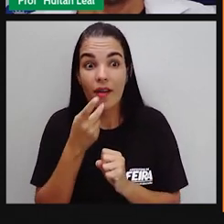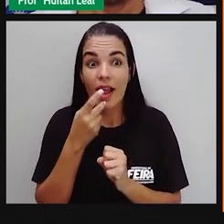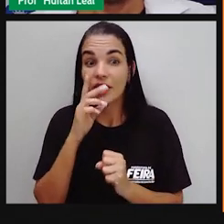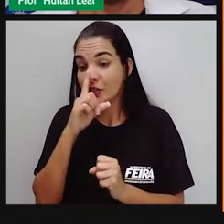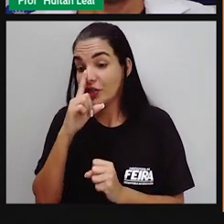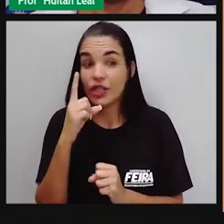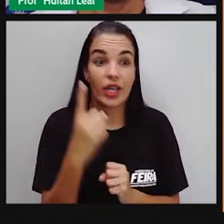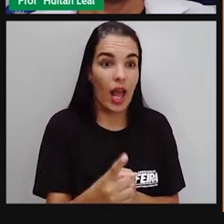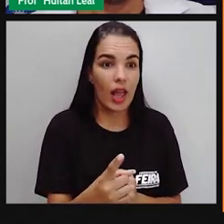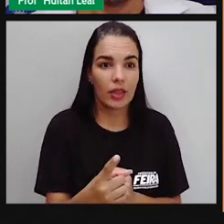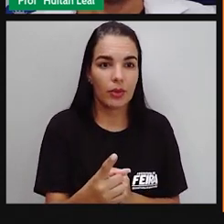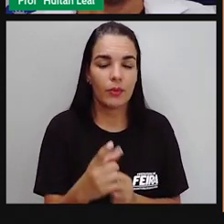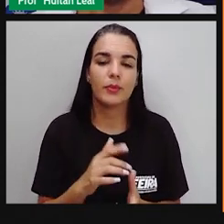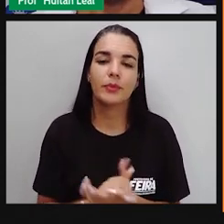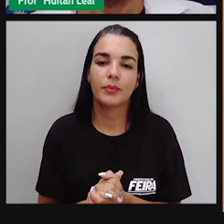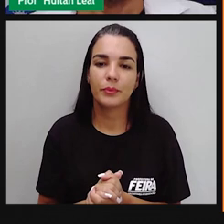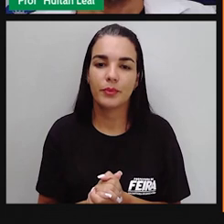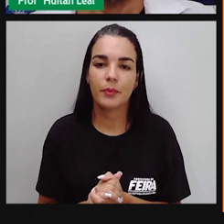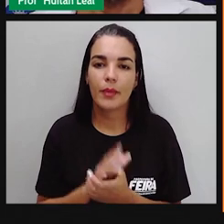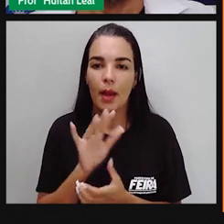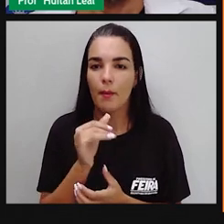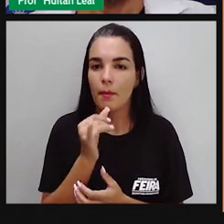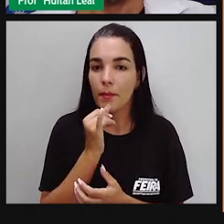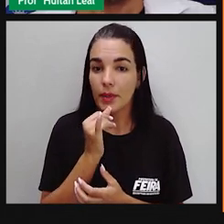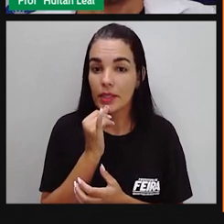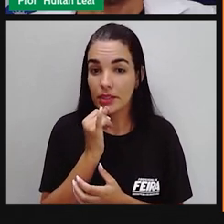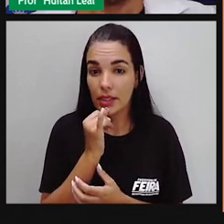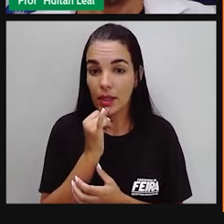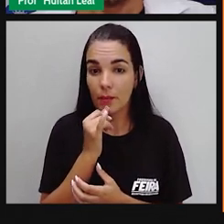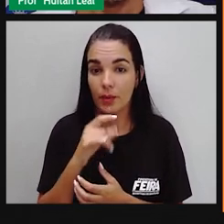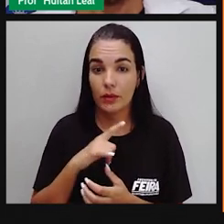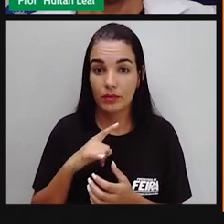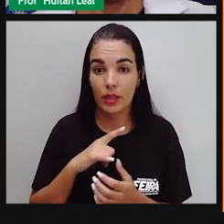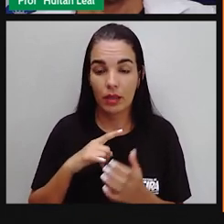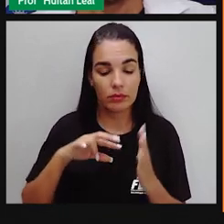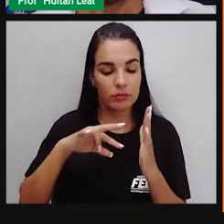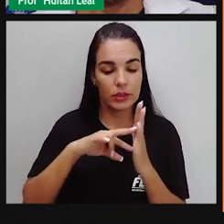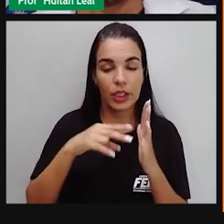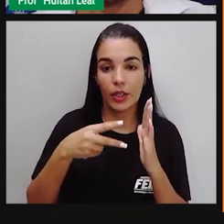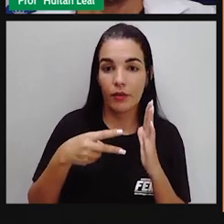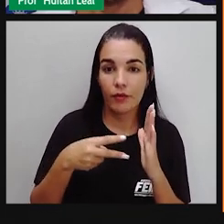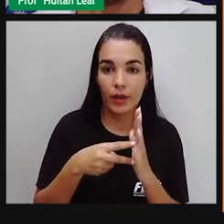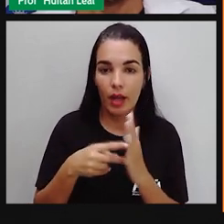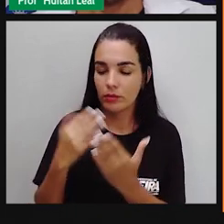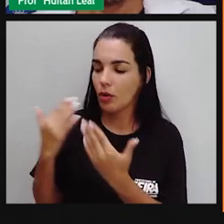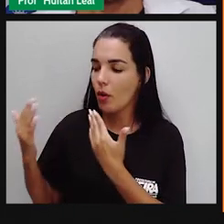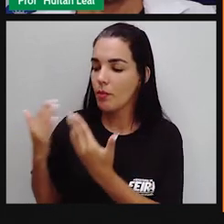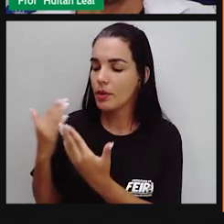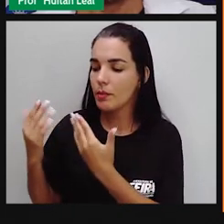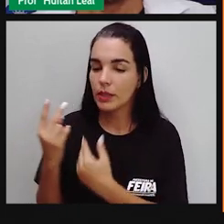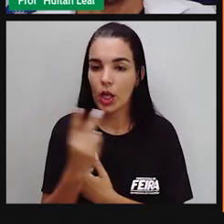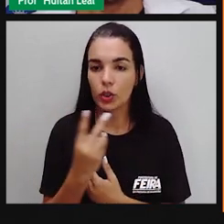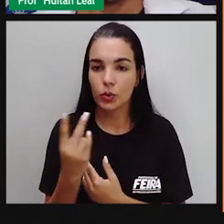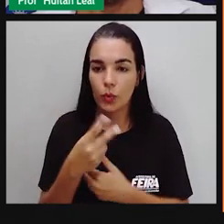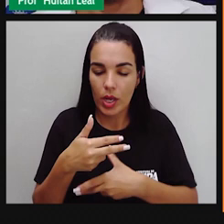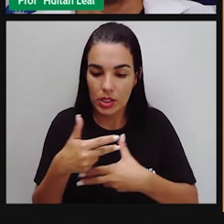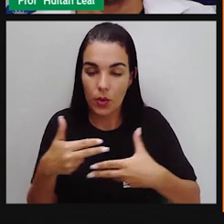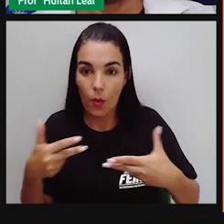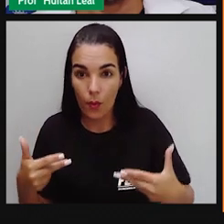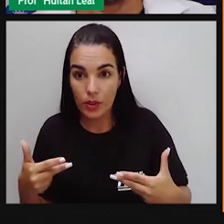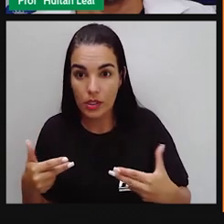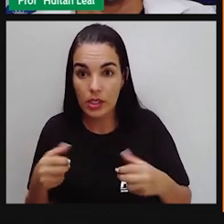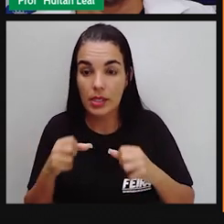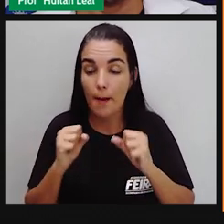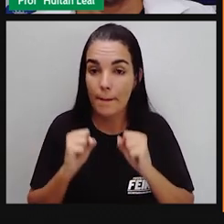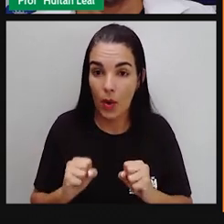dessa figura de linguagem. Metáfora é a relação de semelhança, de comparação entre dois elementos